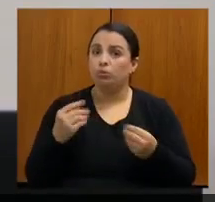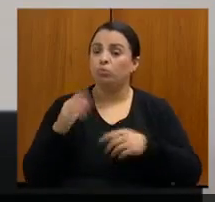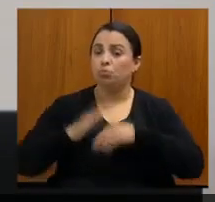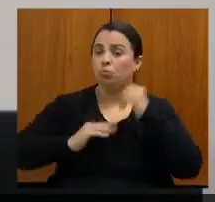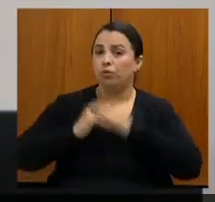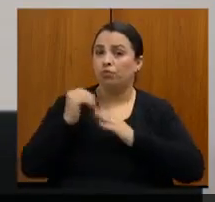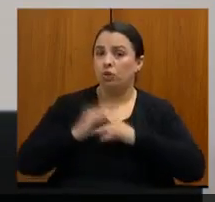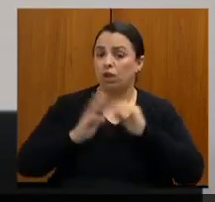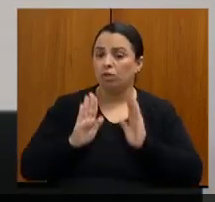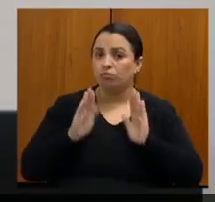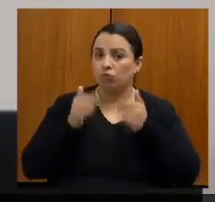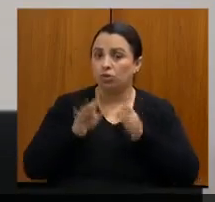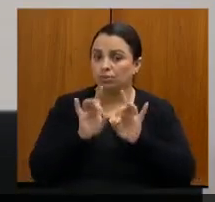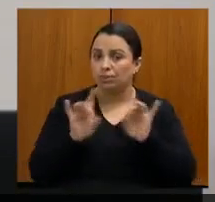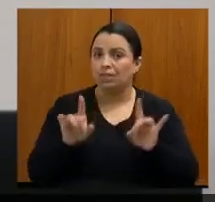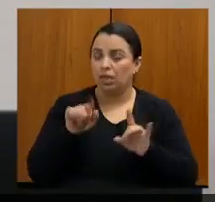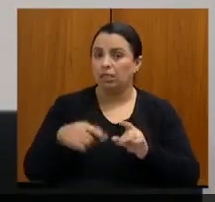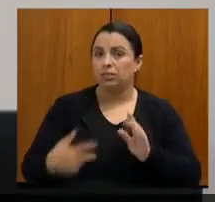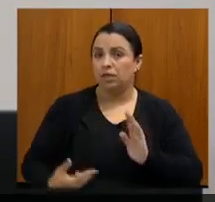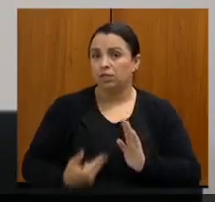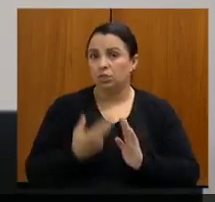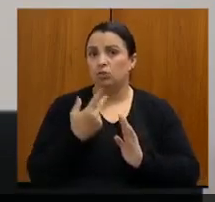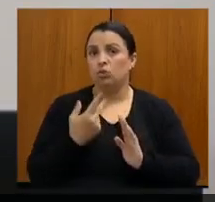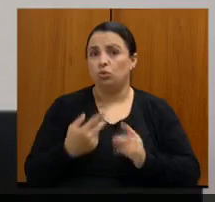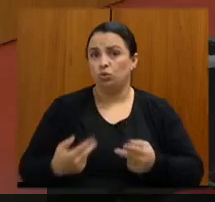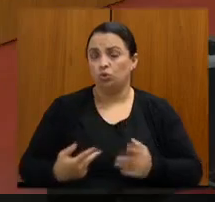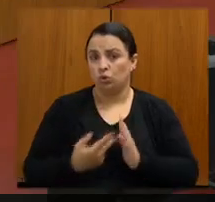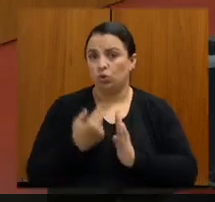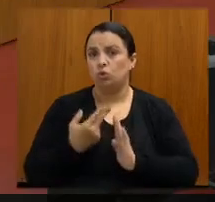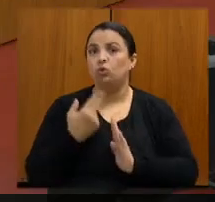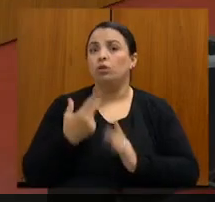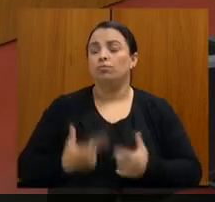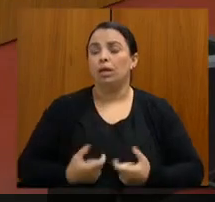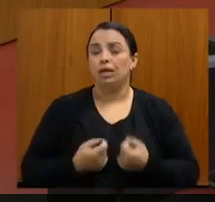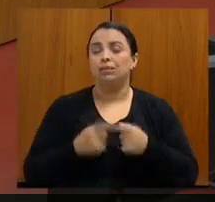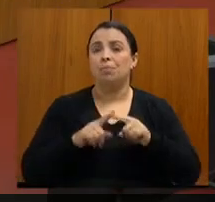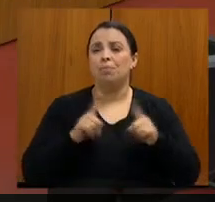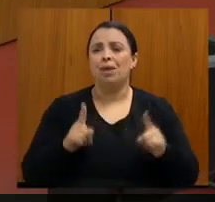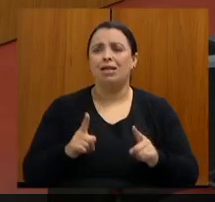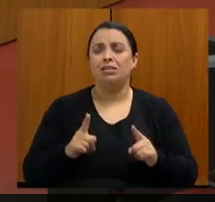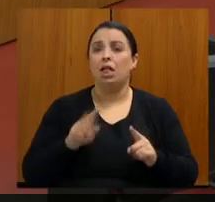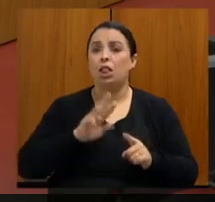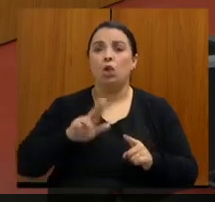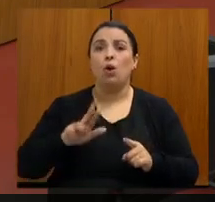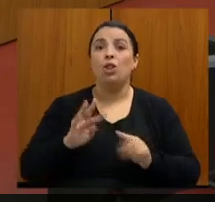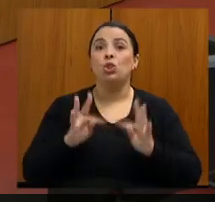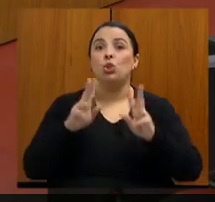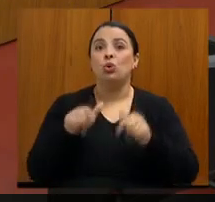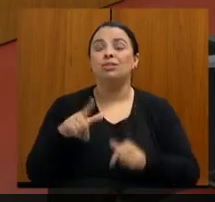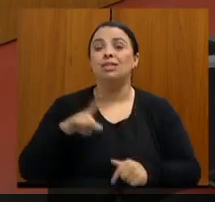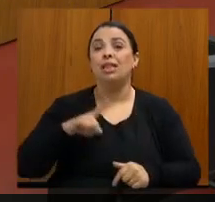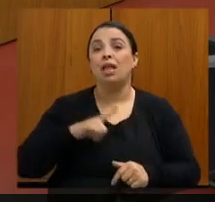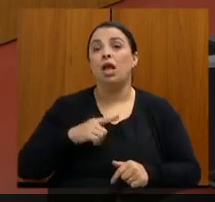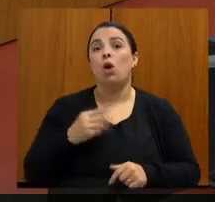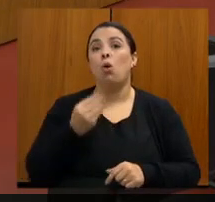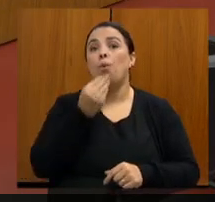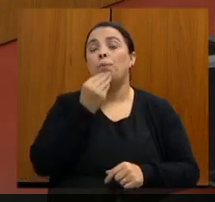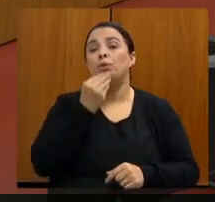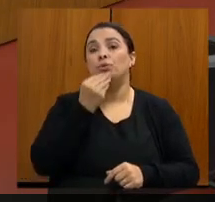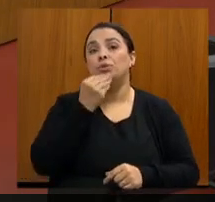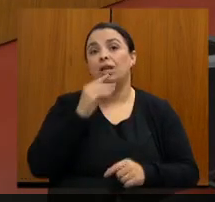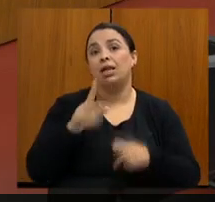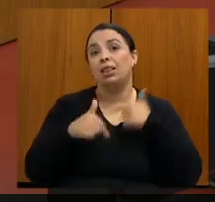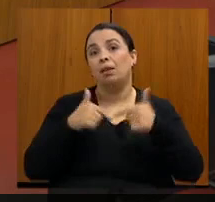todos eles têm a oportunidade e trabalham em hospitais oncológicos. E nós temos instituições importantíssimas que hoje